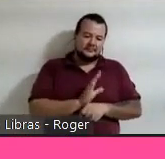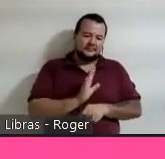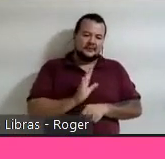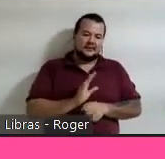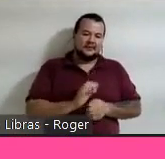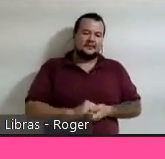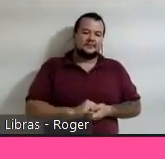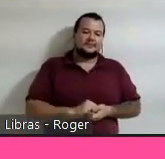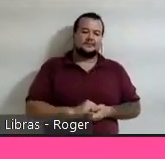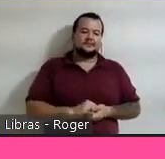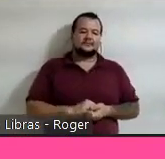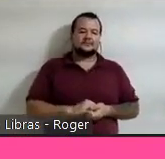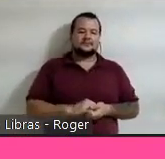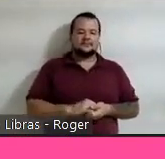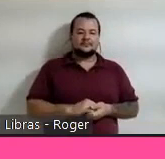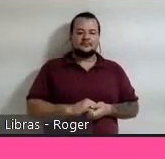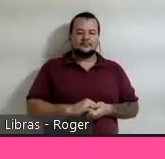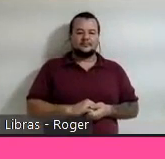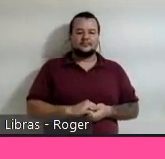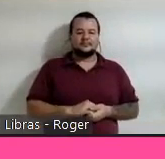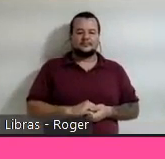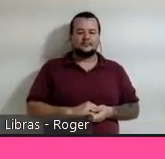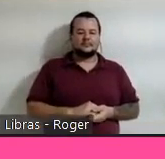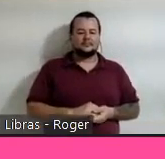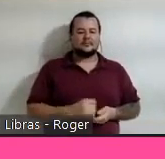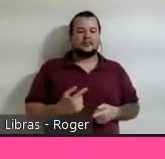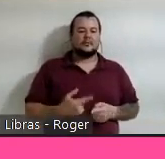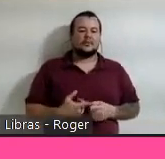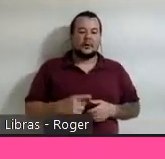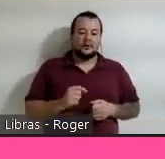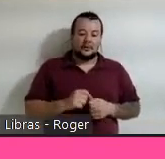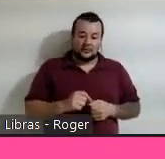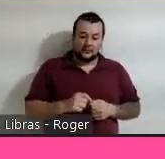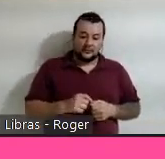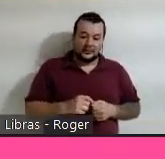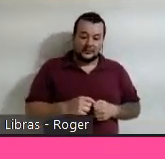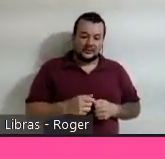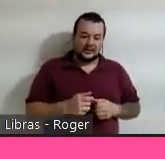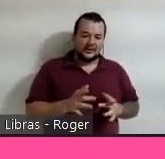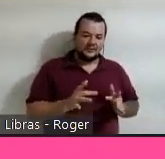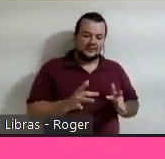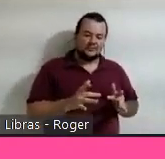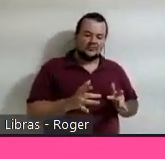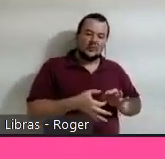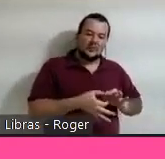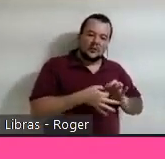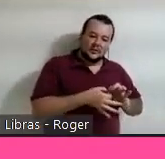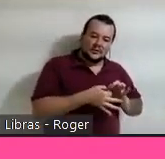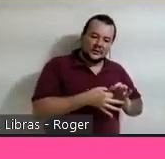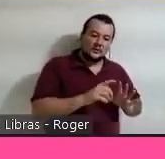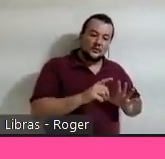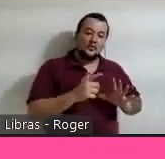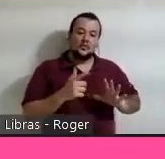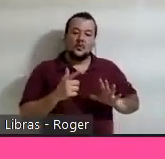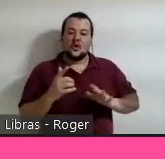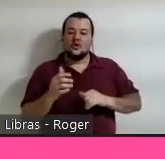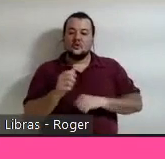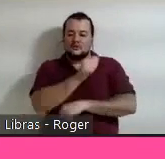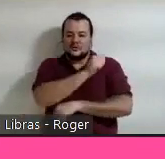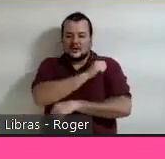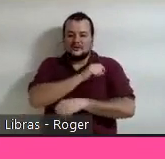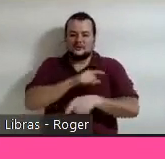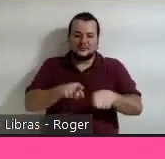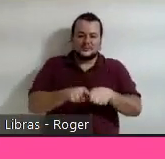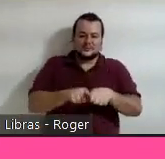colocar, porque aí eu fiz uma parceria com outros estudantes, dessa vez no Instituto de Computação, para ver se de alguma